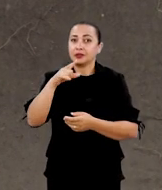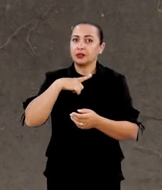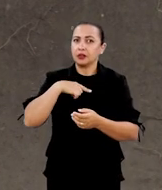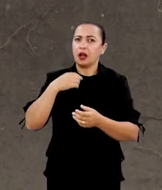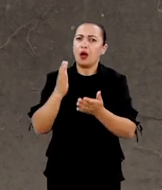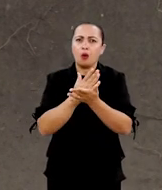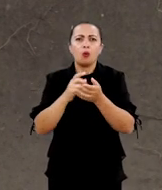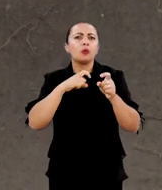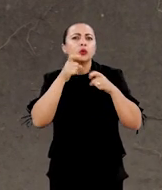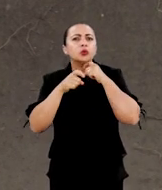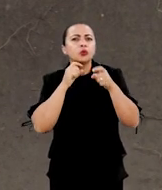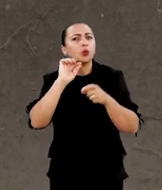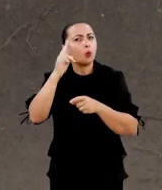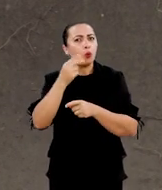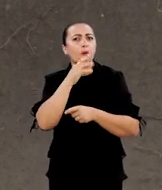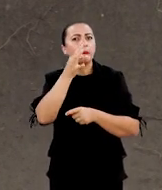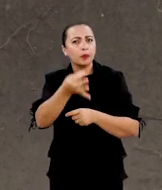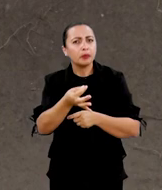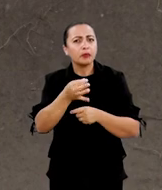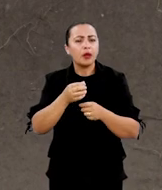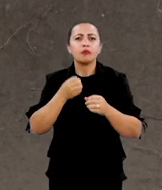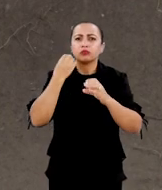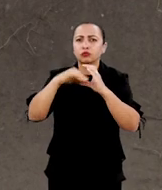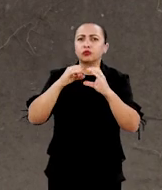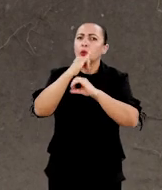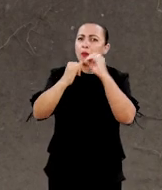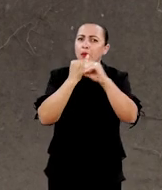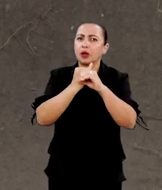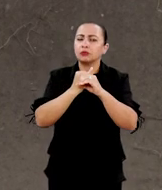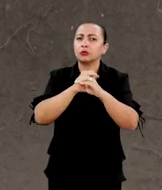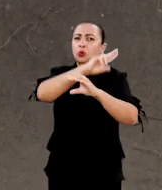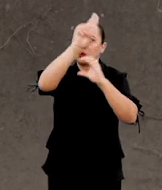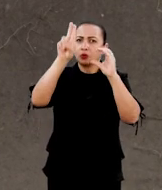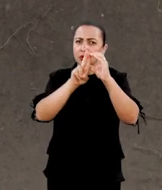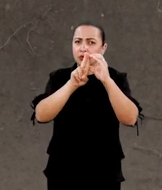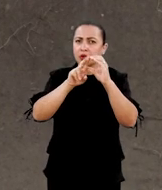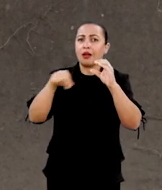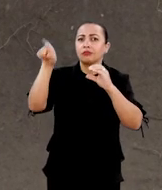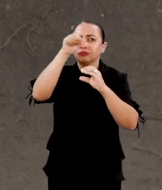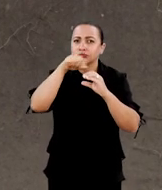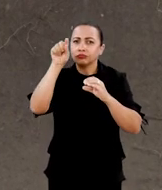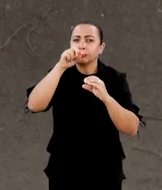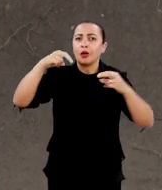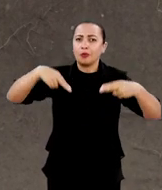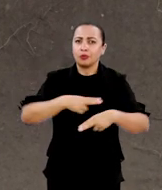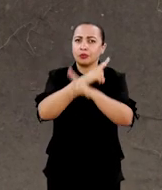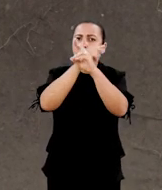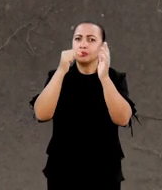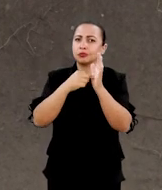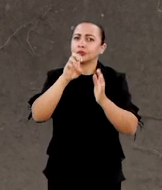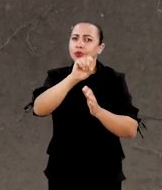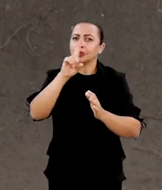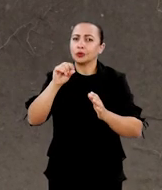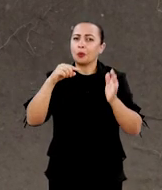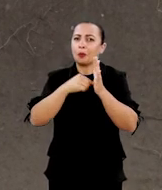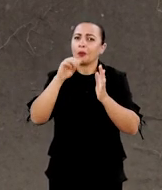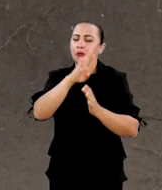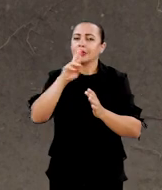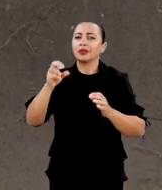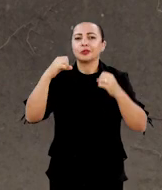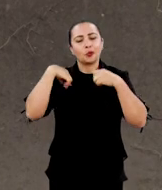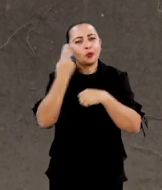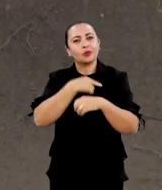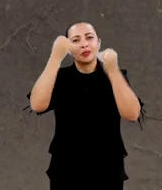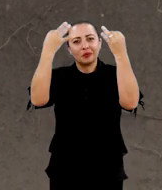sabe se você tem alguma dúvida ou sugestão envie para o nosso e-mail univerciencia arroba uesb.edu.br